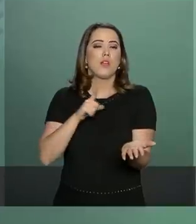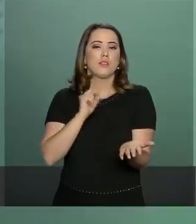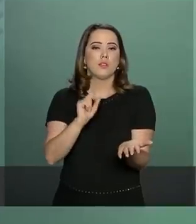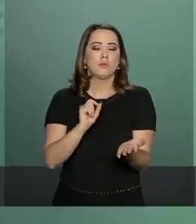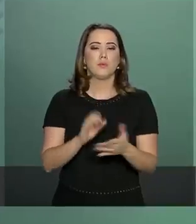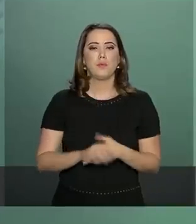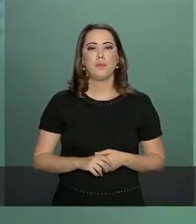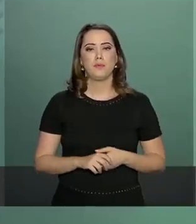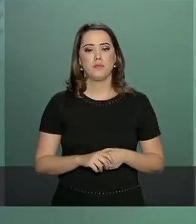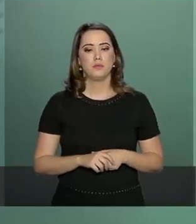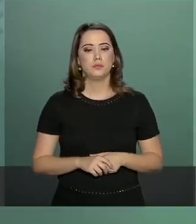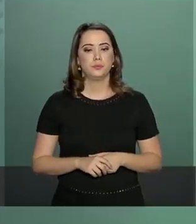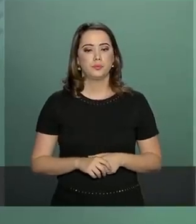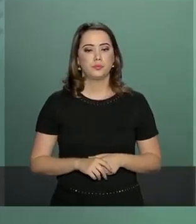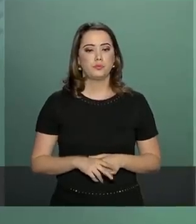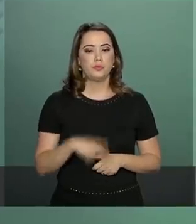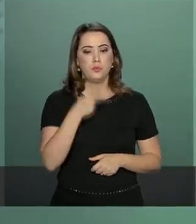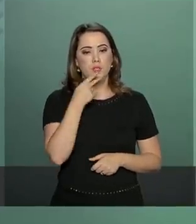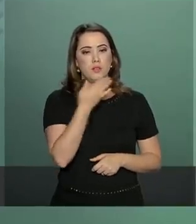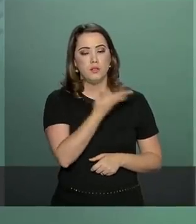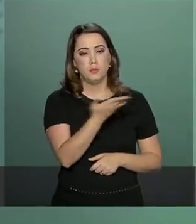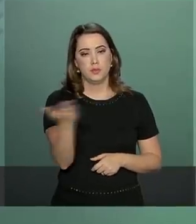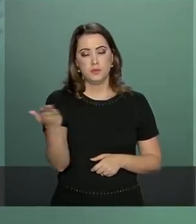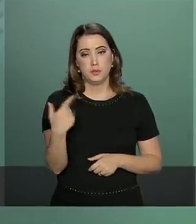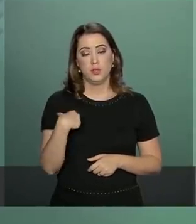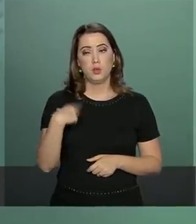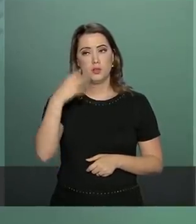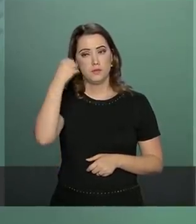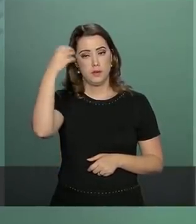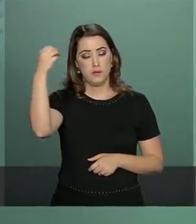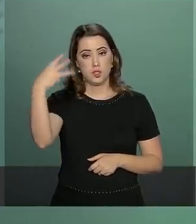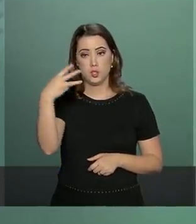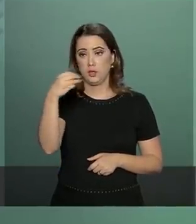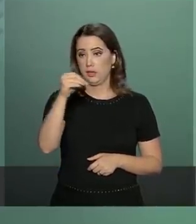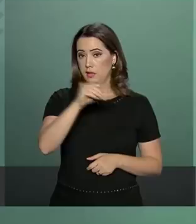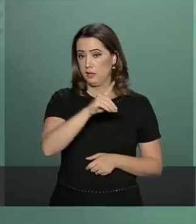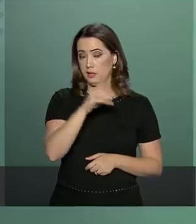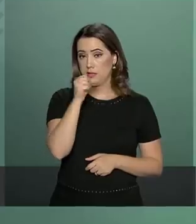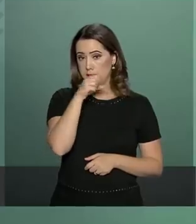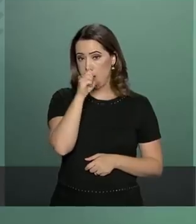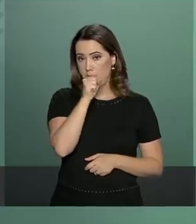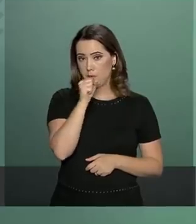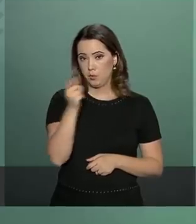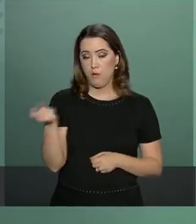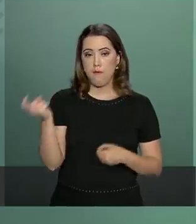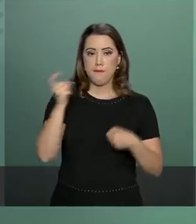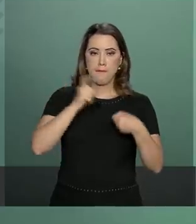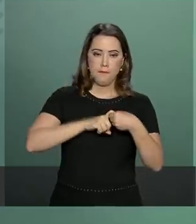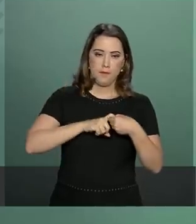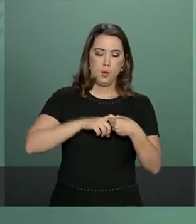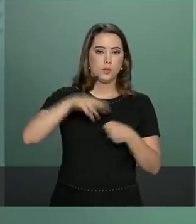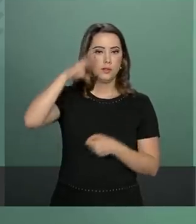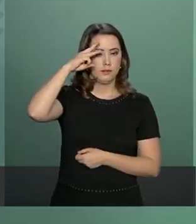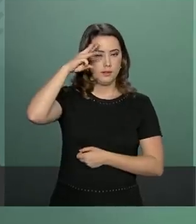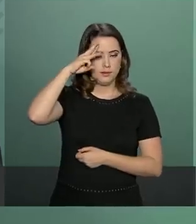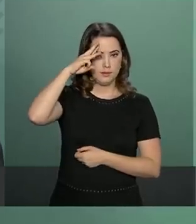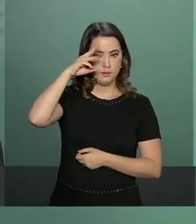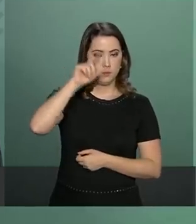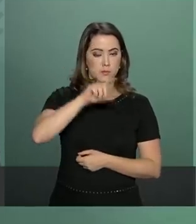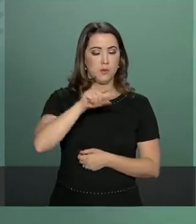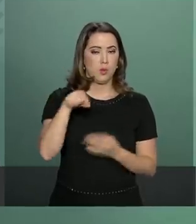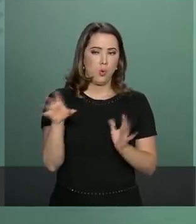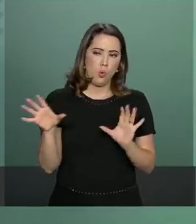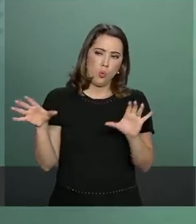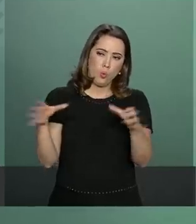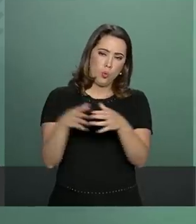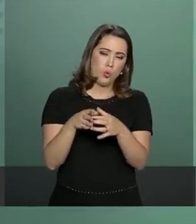vamos... O que eu posso te adiantar é que nós vamos sair no dia 30, no sábado, com retorno previsto para terça-feira. O